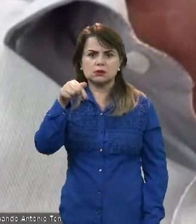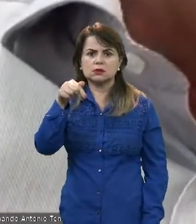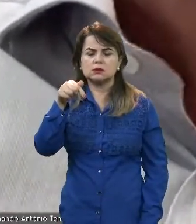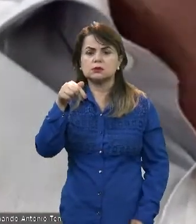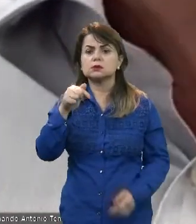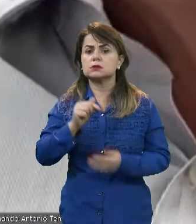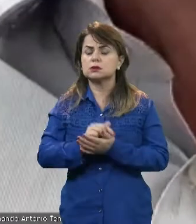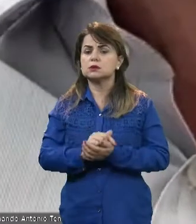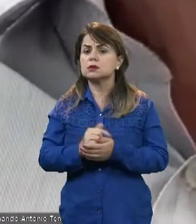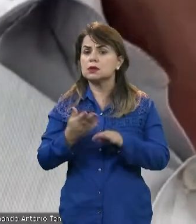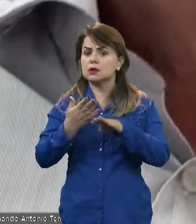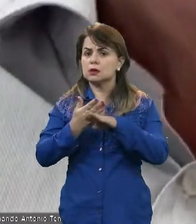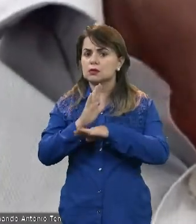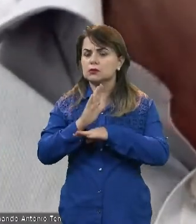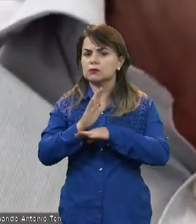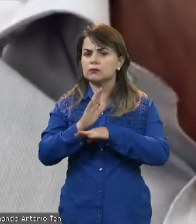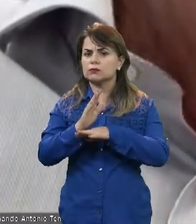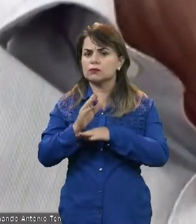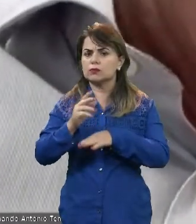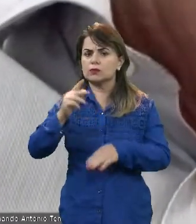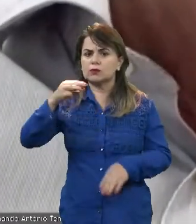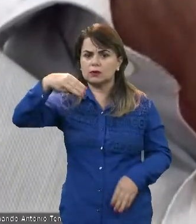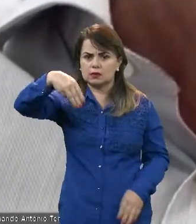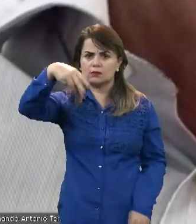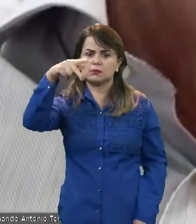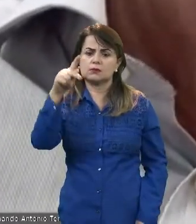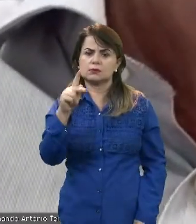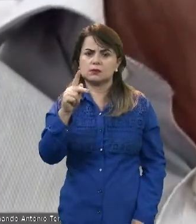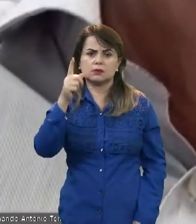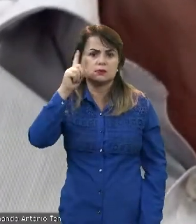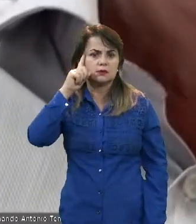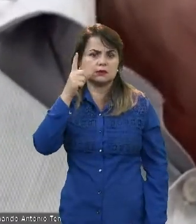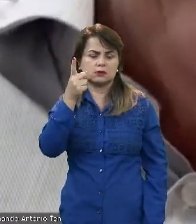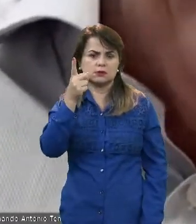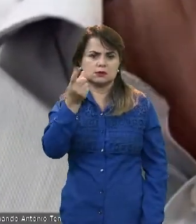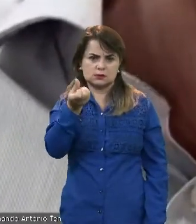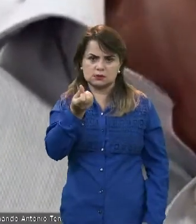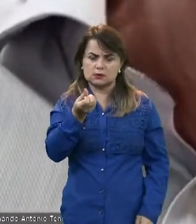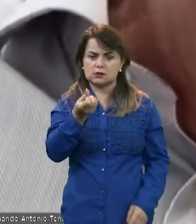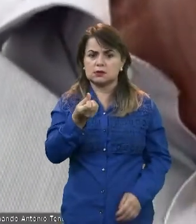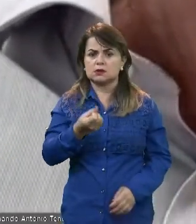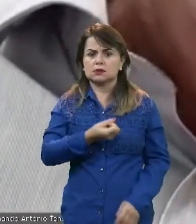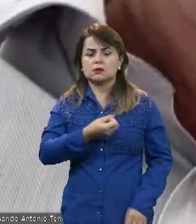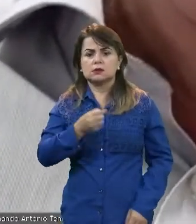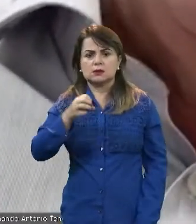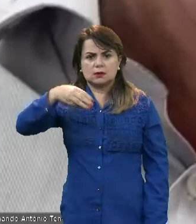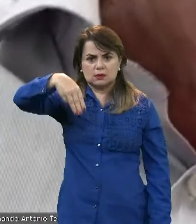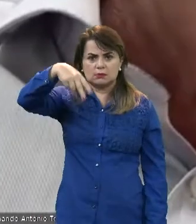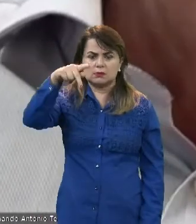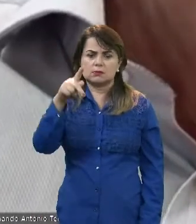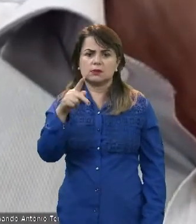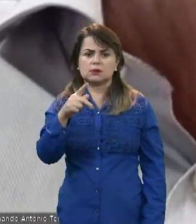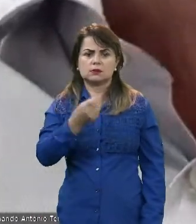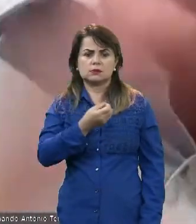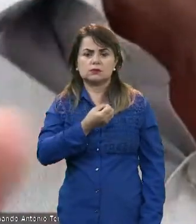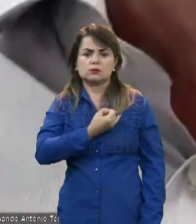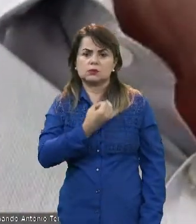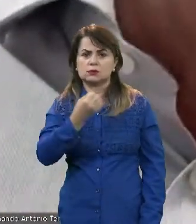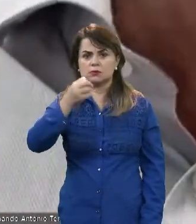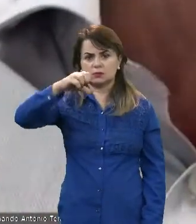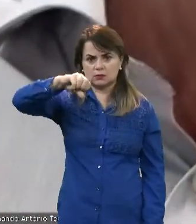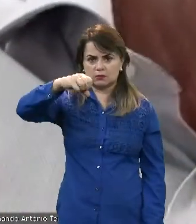que foi aprovada dia 16, a medida provisória 936, que ela relata o